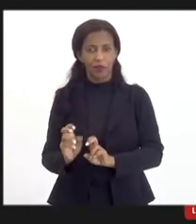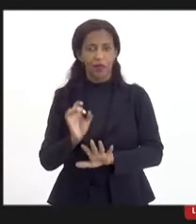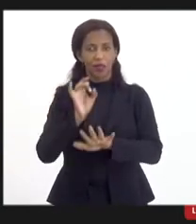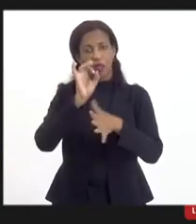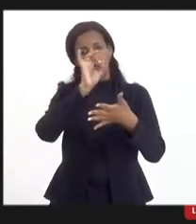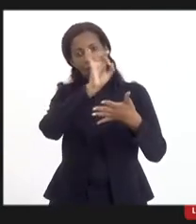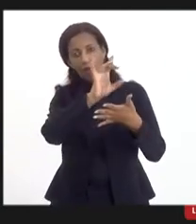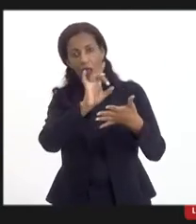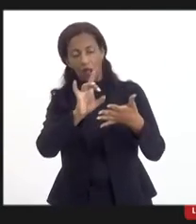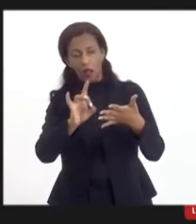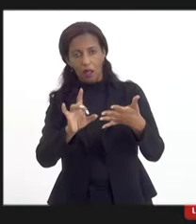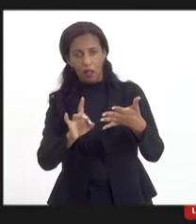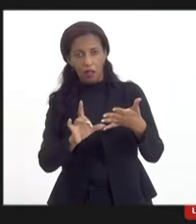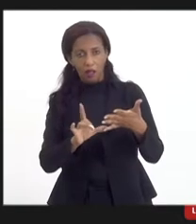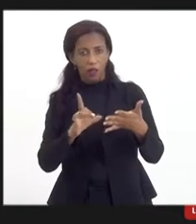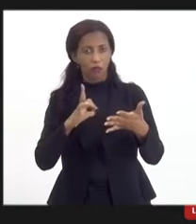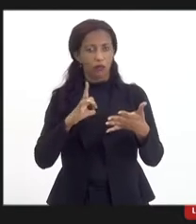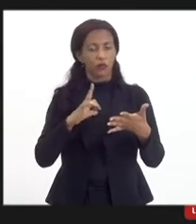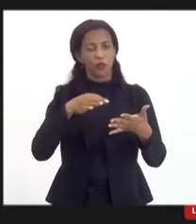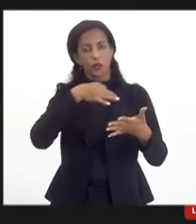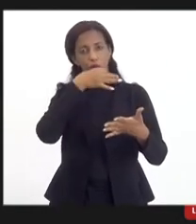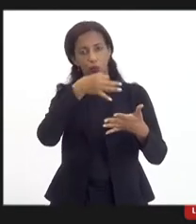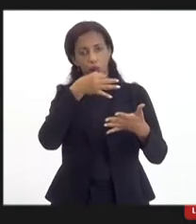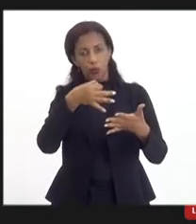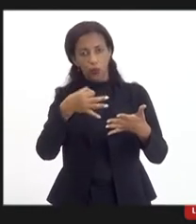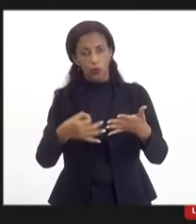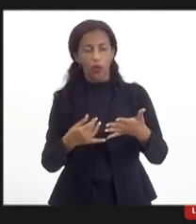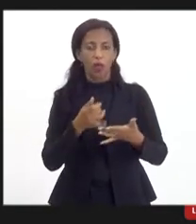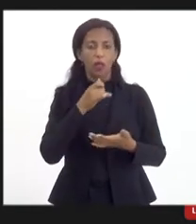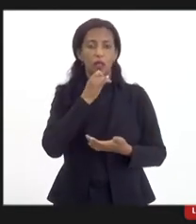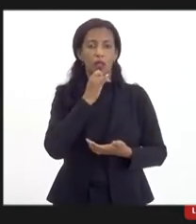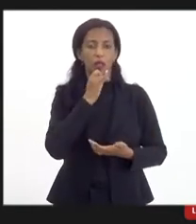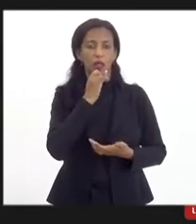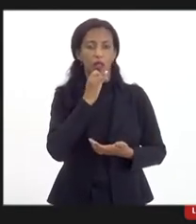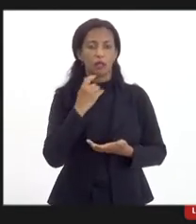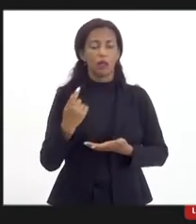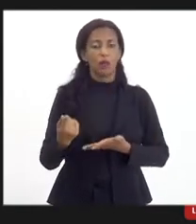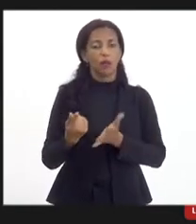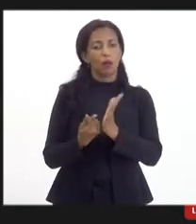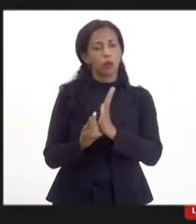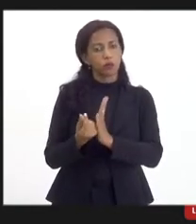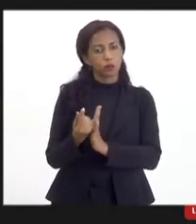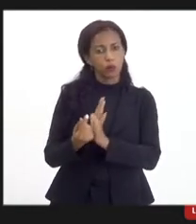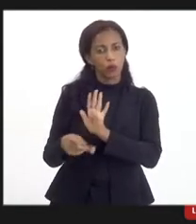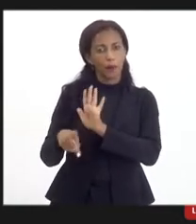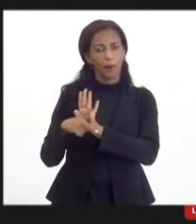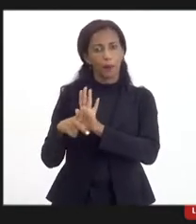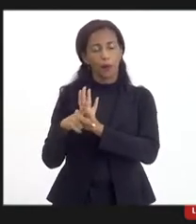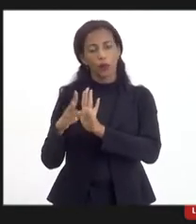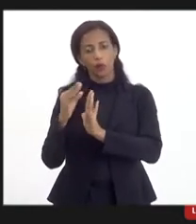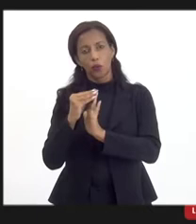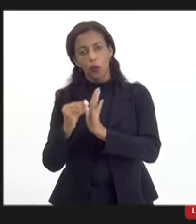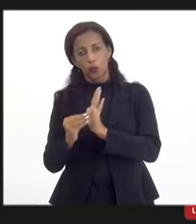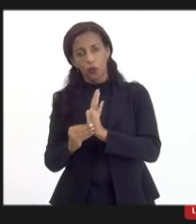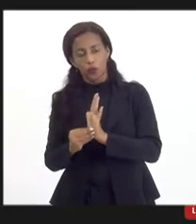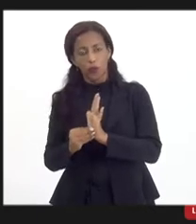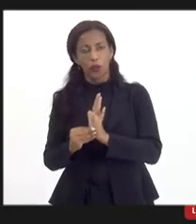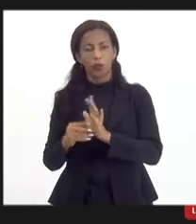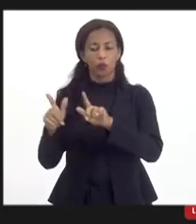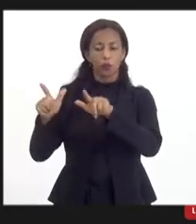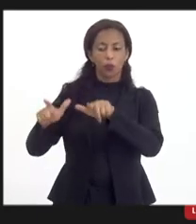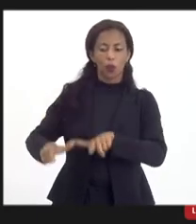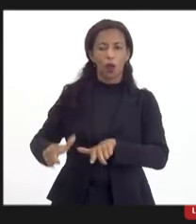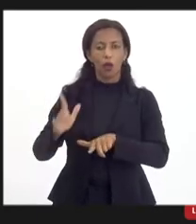deles traz desdobramentos, a exemplo da tributação, o próprio conteúdo local que a gente já vem